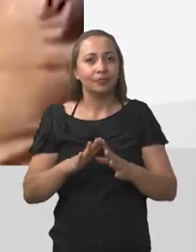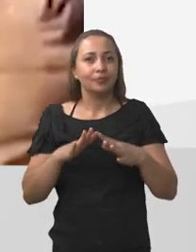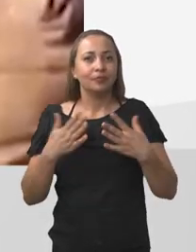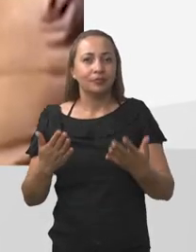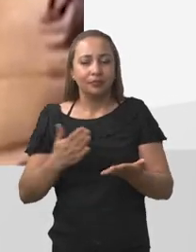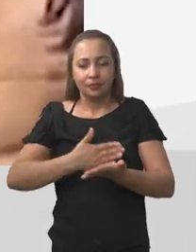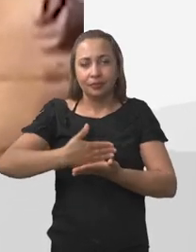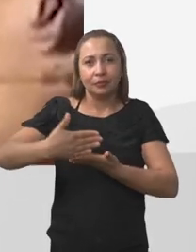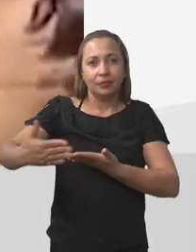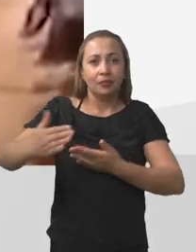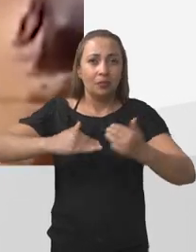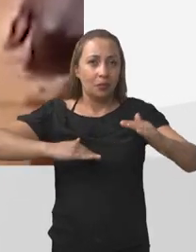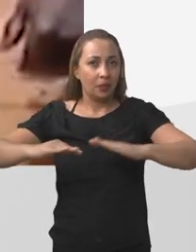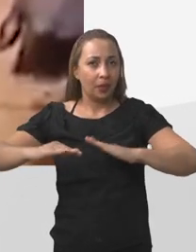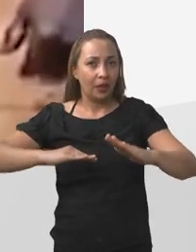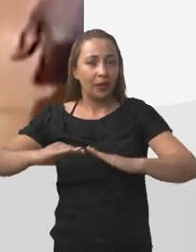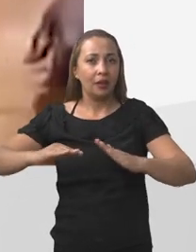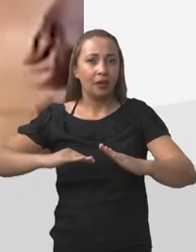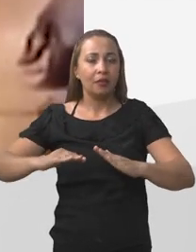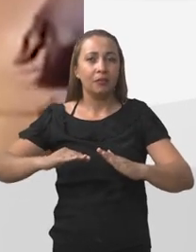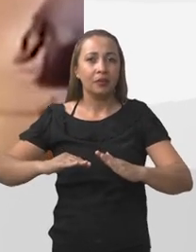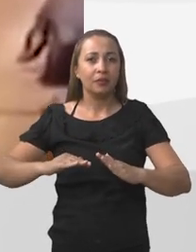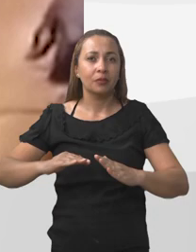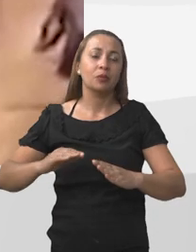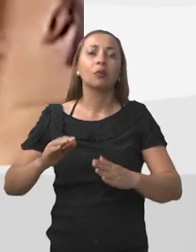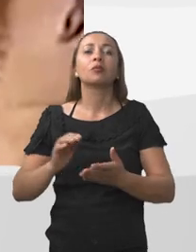Então, acho que a partir desse movimento mesmo,